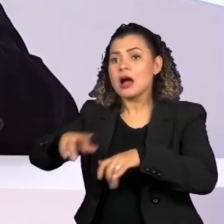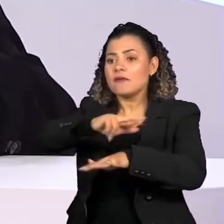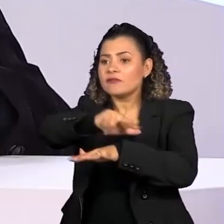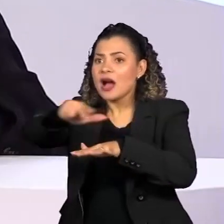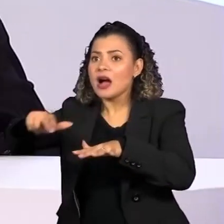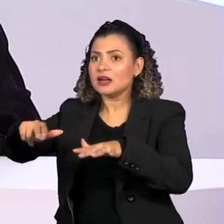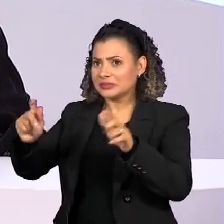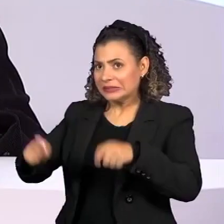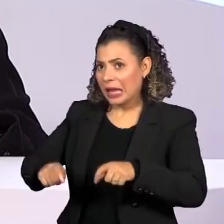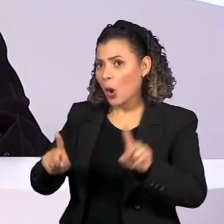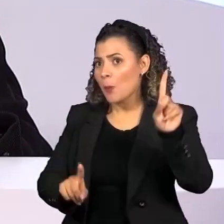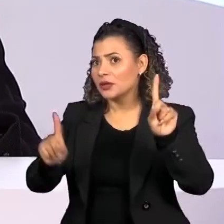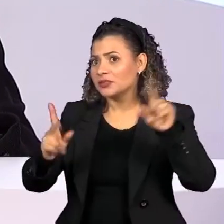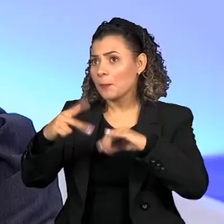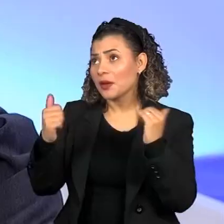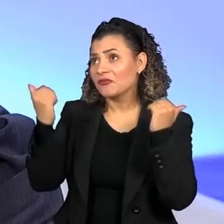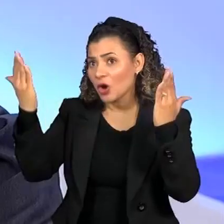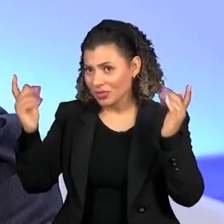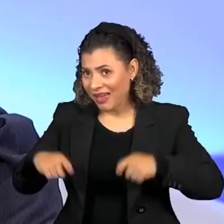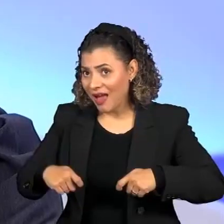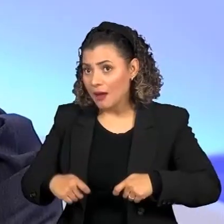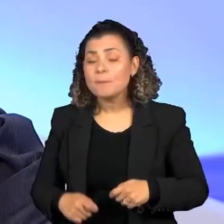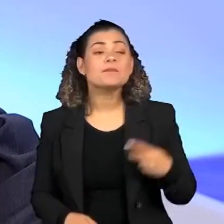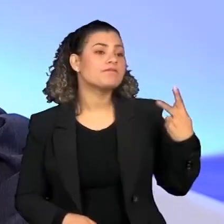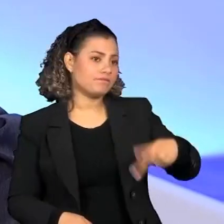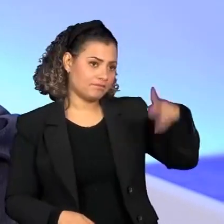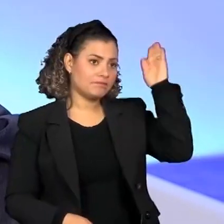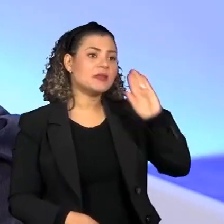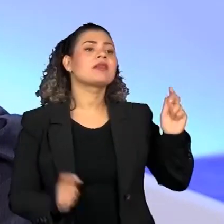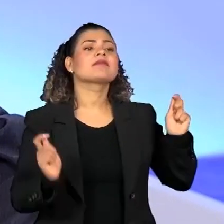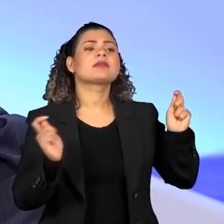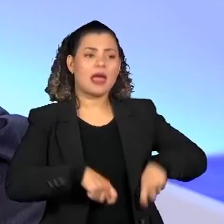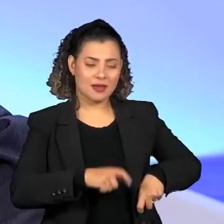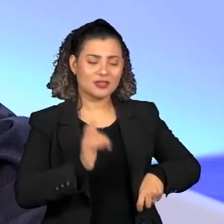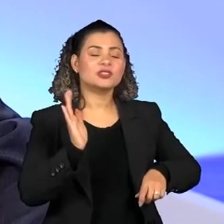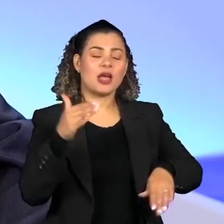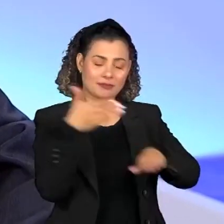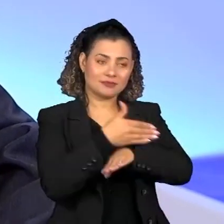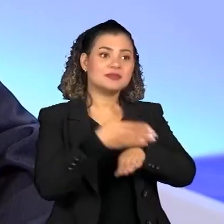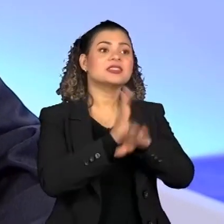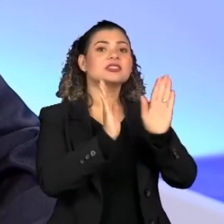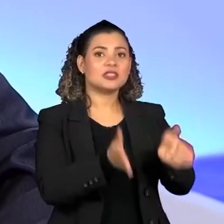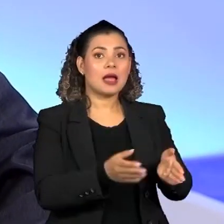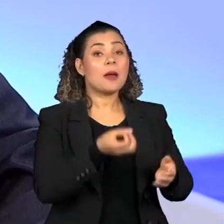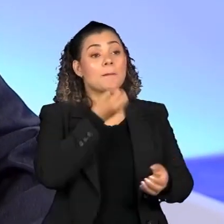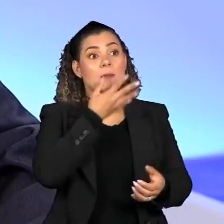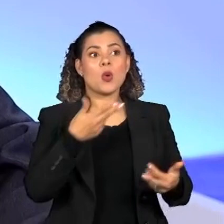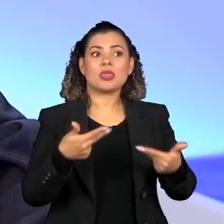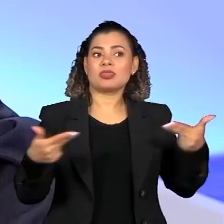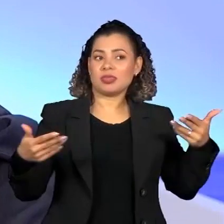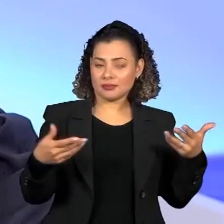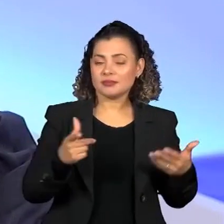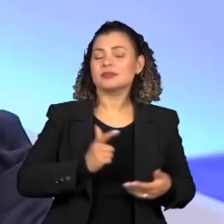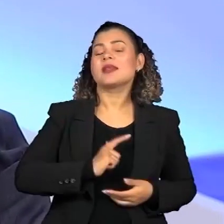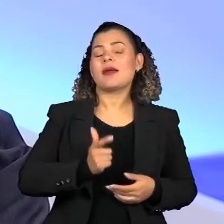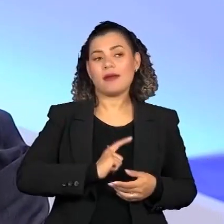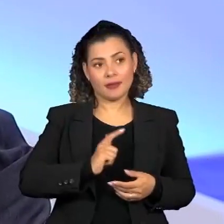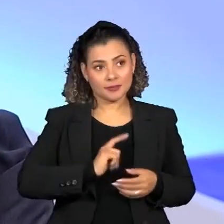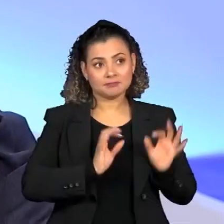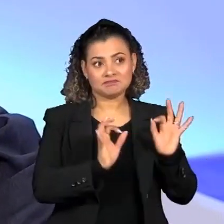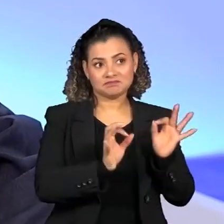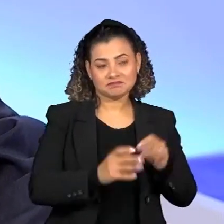ciência de forma competitiva? Existe e isso está acontecendo. É uma boa notícia. Quer dizer,